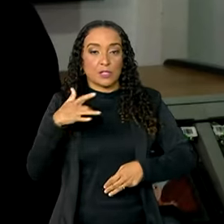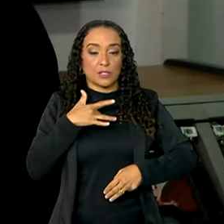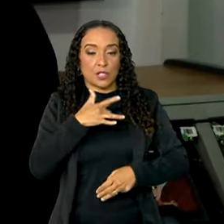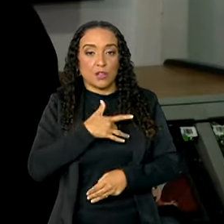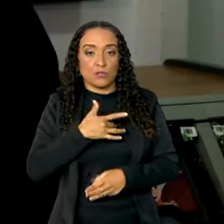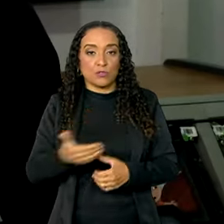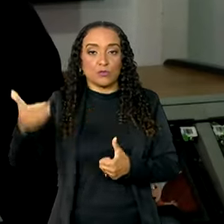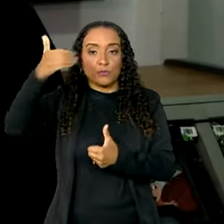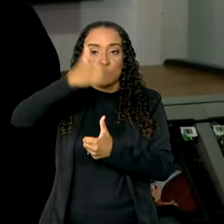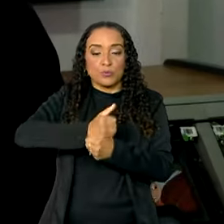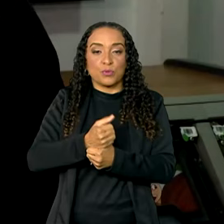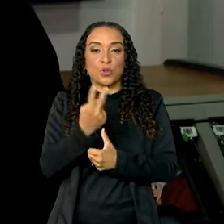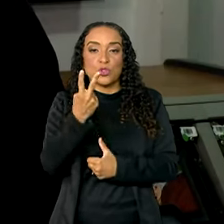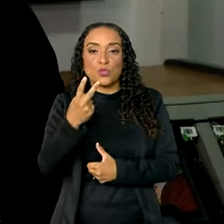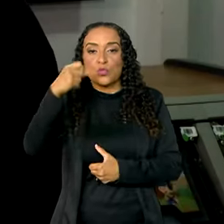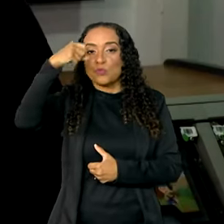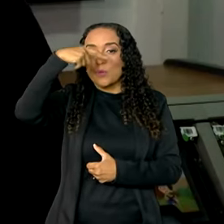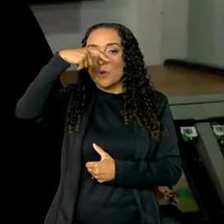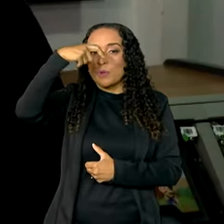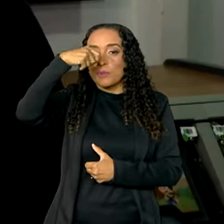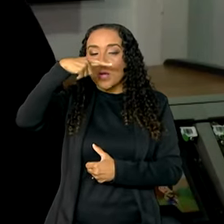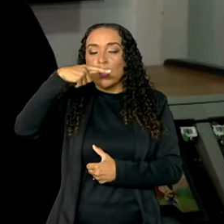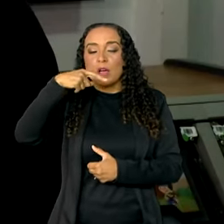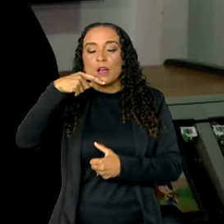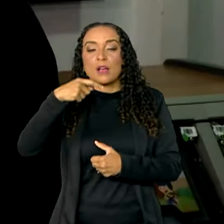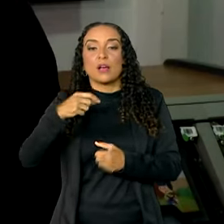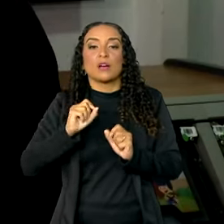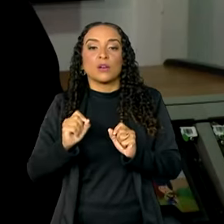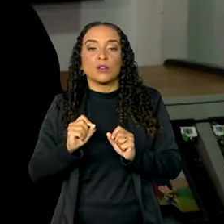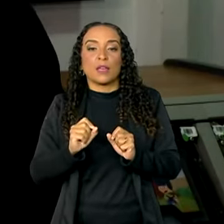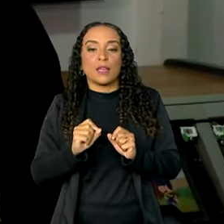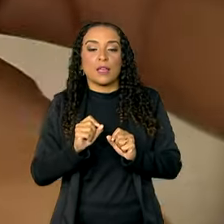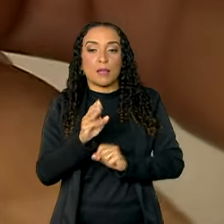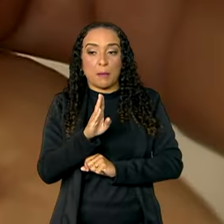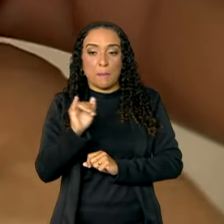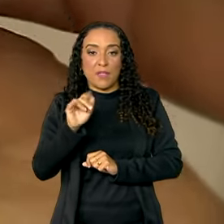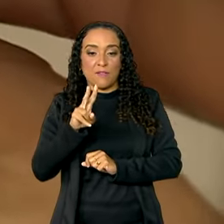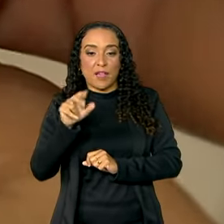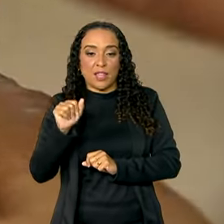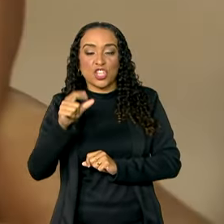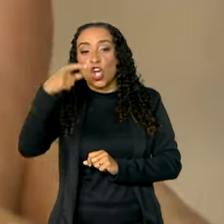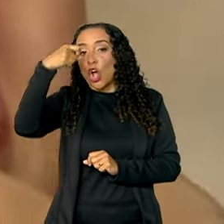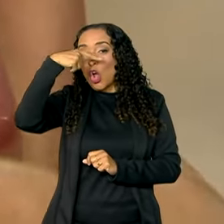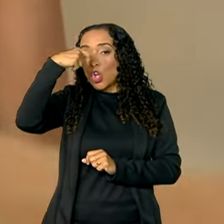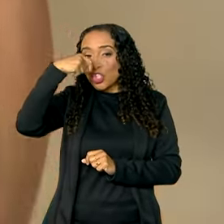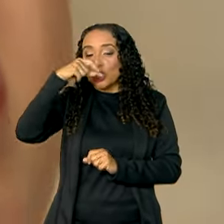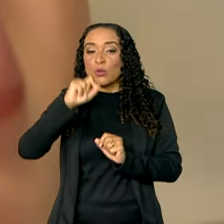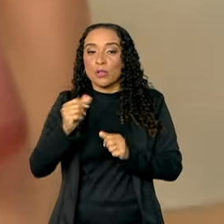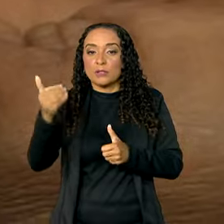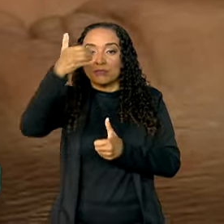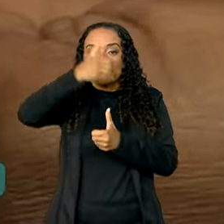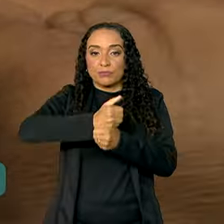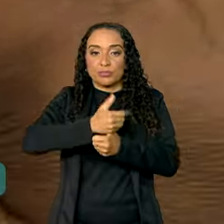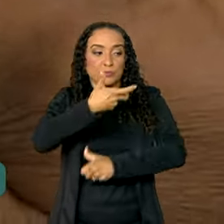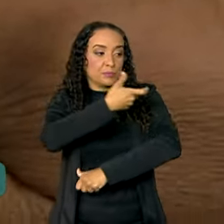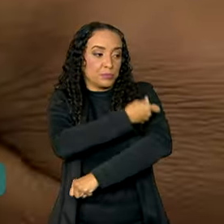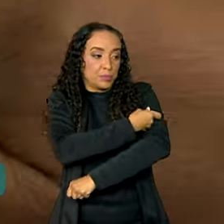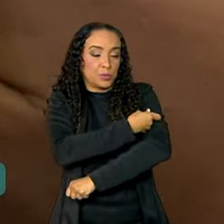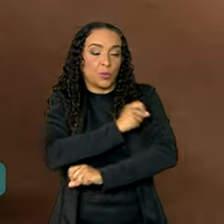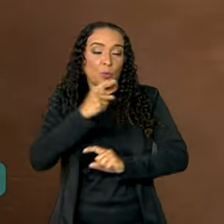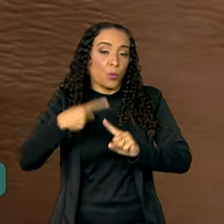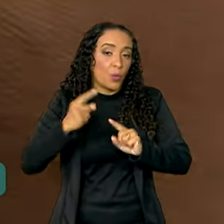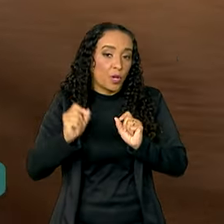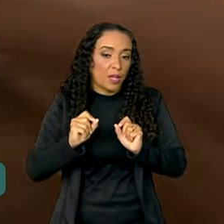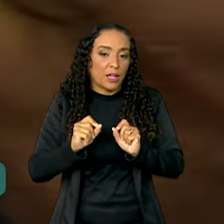substituir as duas doses de reforço com vacina oral poliomielite bivalente, a famosa gotinha, pela injetável, levou em